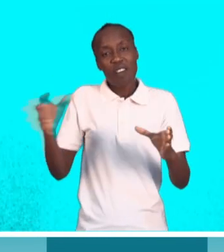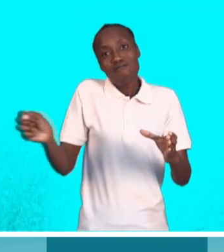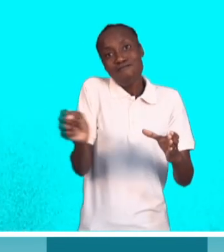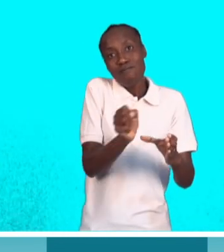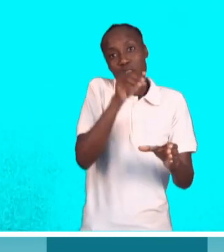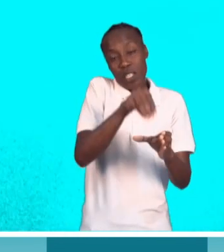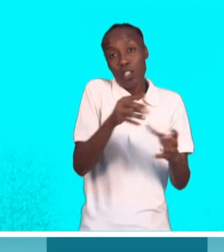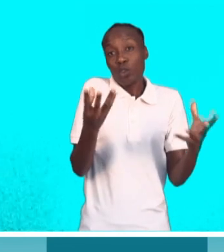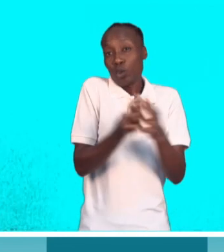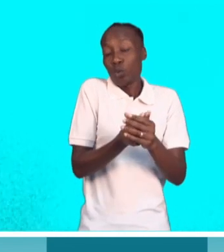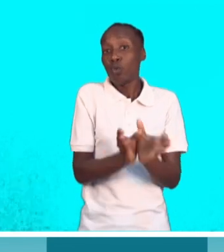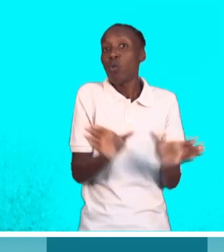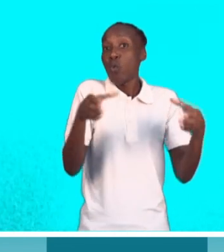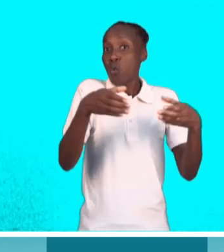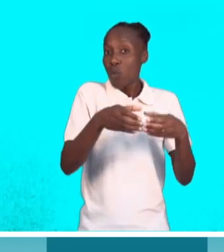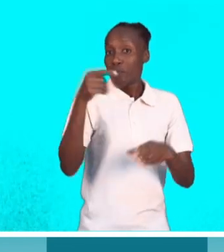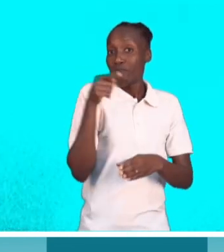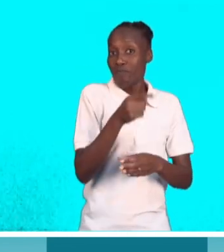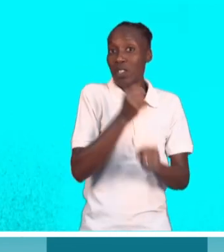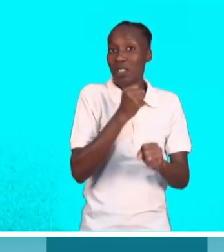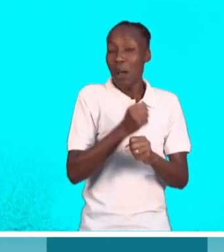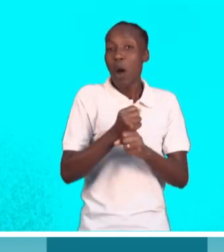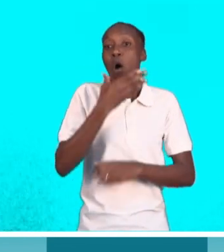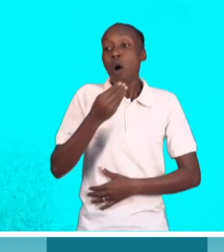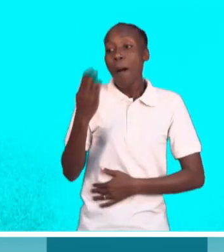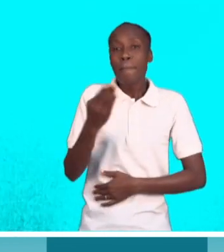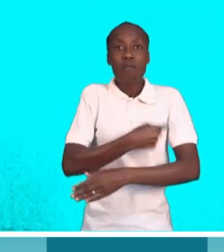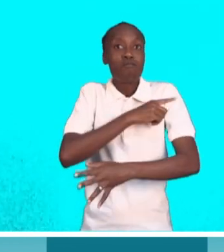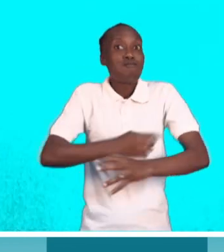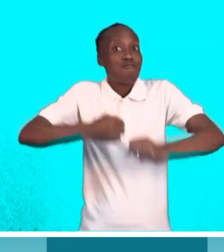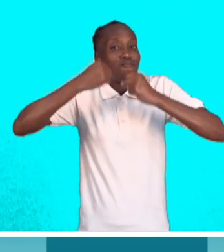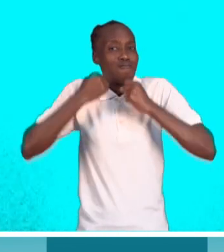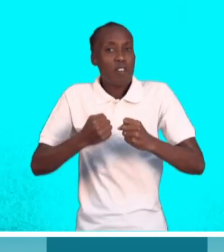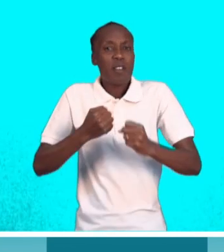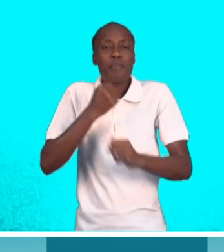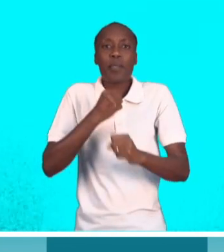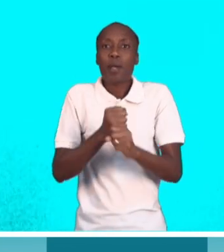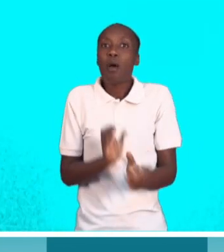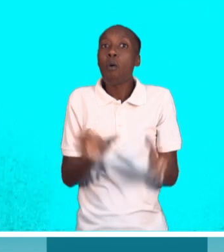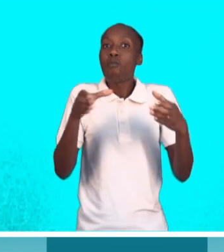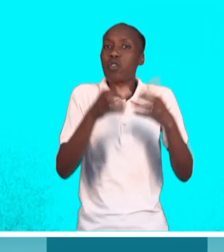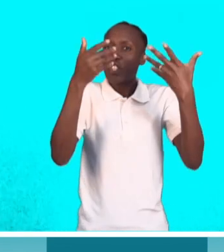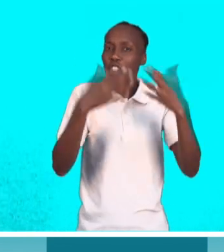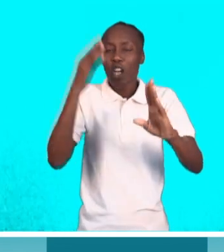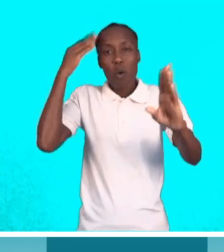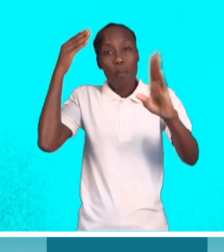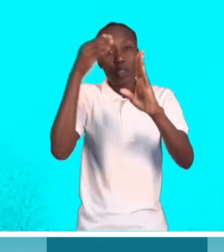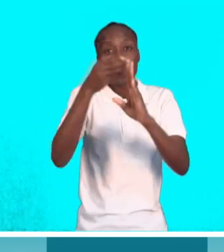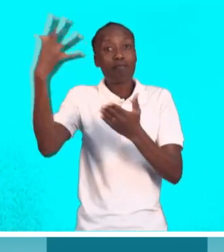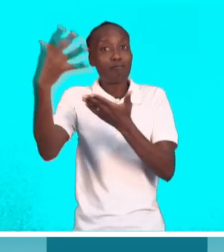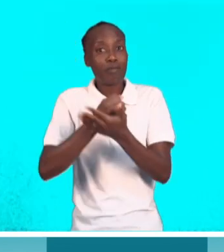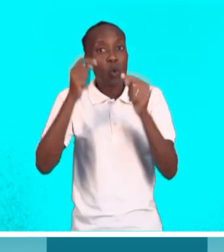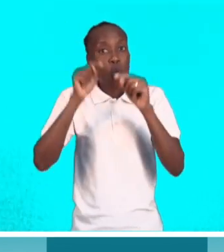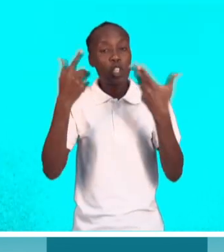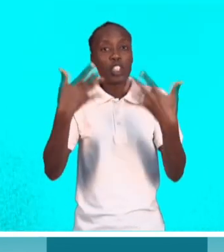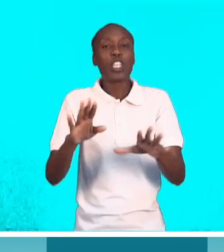integrado no nosso grupo de trabalhos de pessoa mais velha, é o Artur Manjete, foi uma pessoa fundamental e foi trabalhando em equipa que nós conseguimos materializar o objetivo que